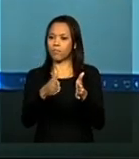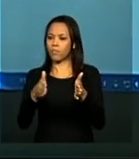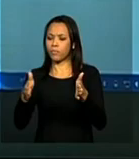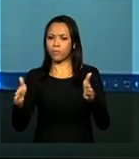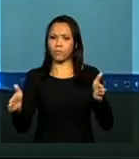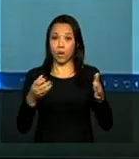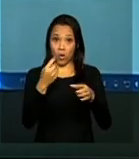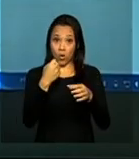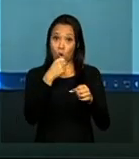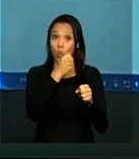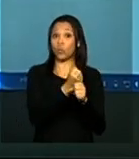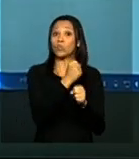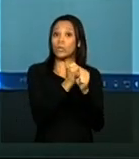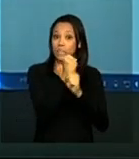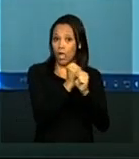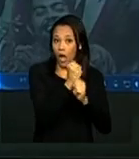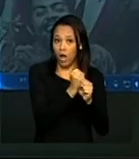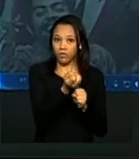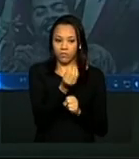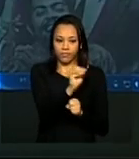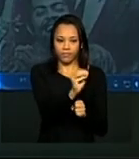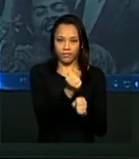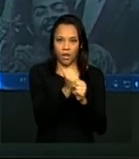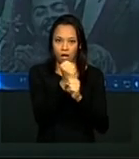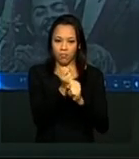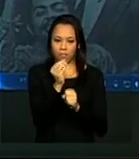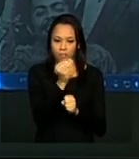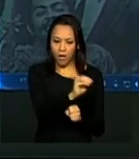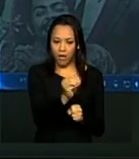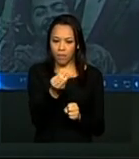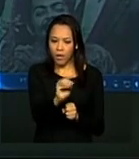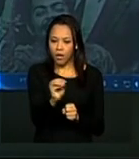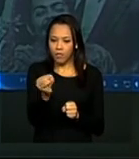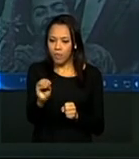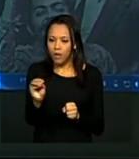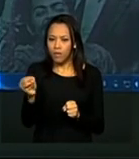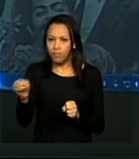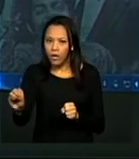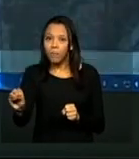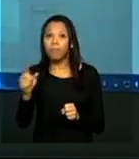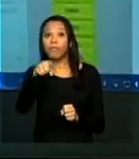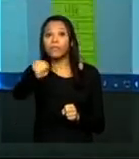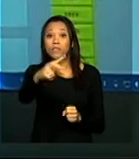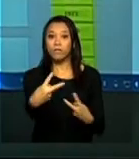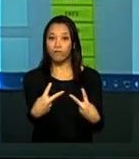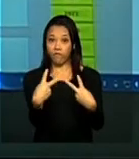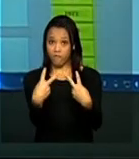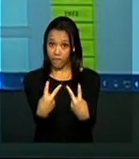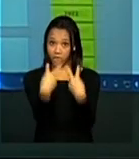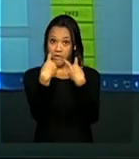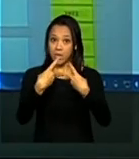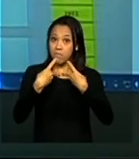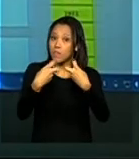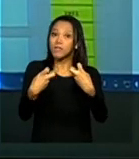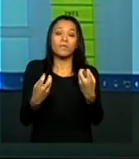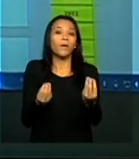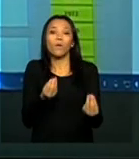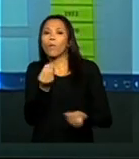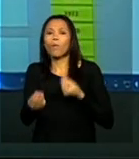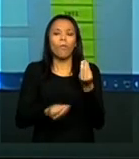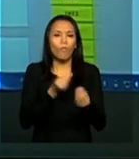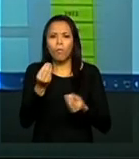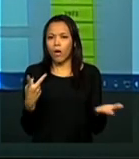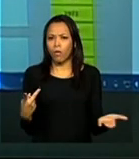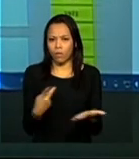cronológico, ele não é a única forma e não é a nossa principal aproximação a esse período histórico, mas ele